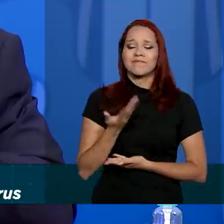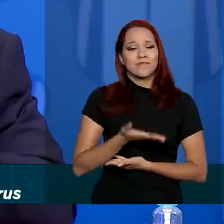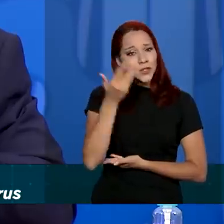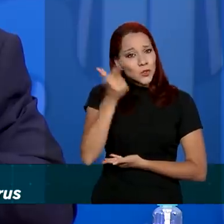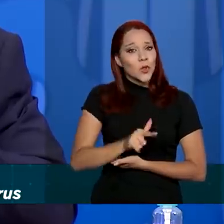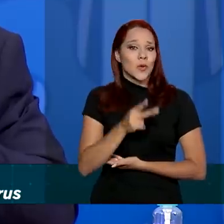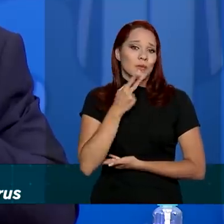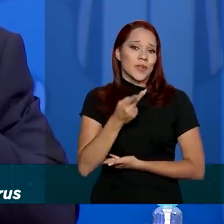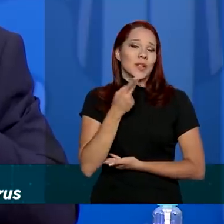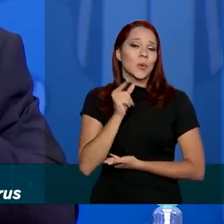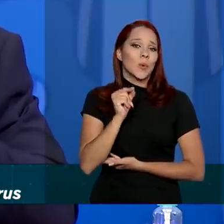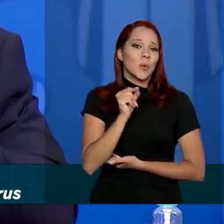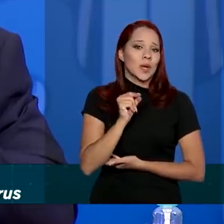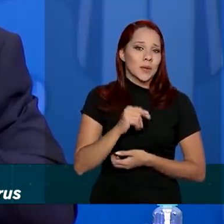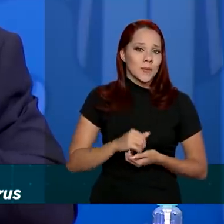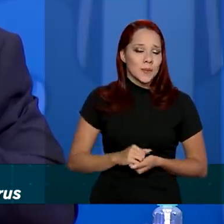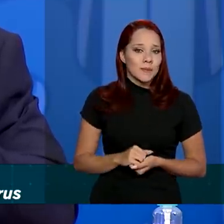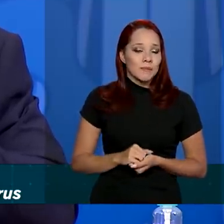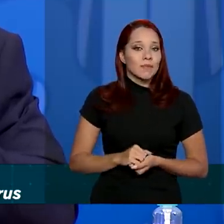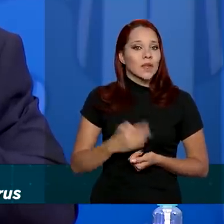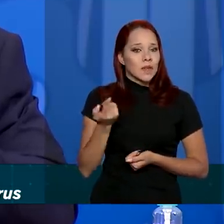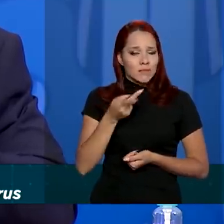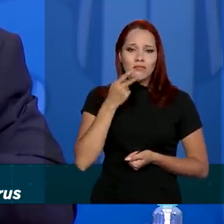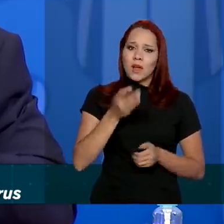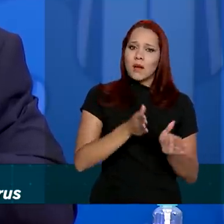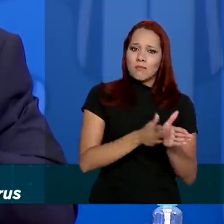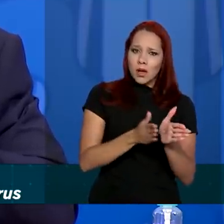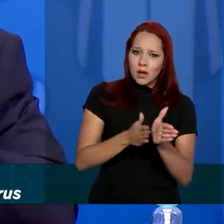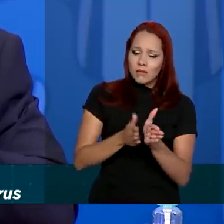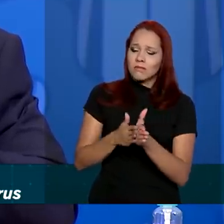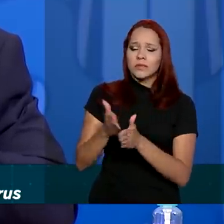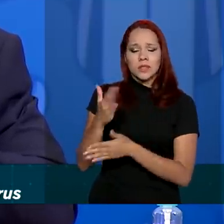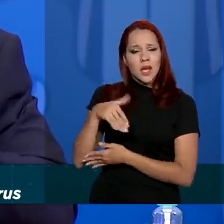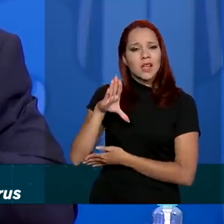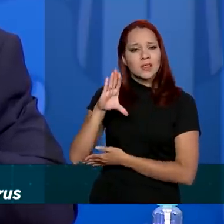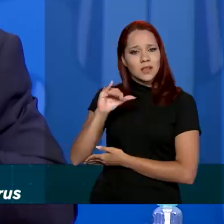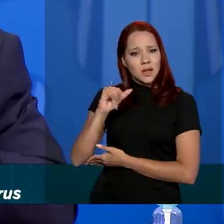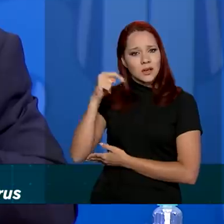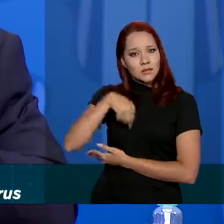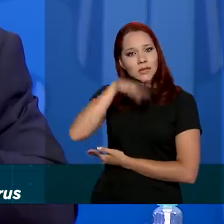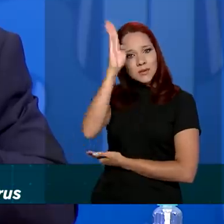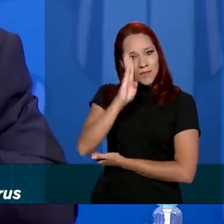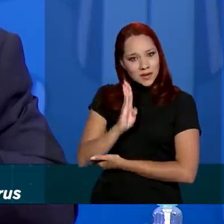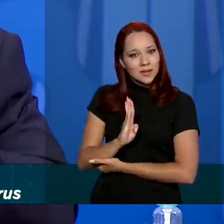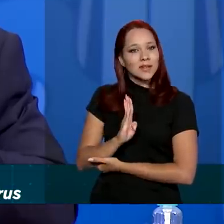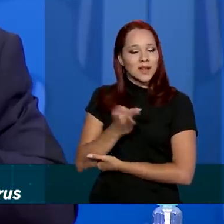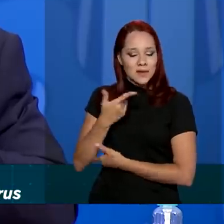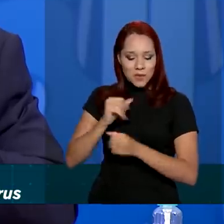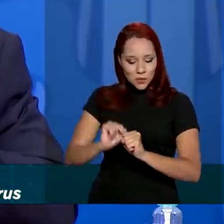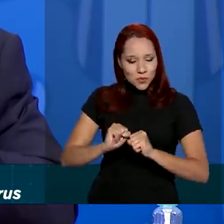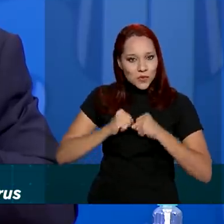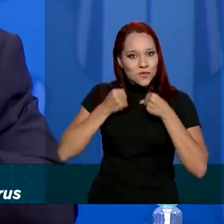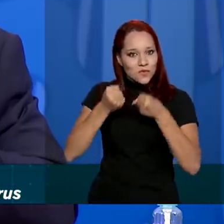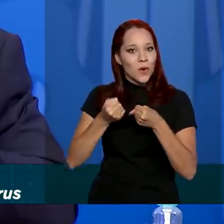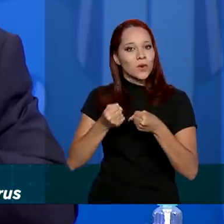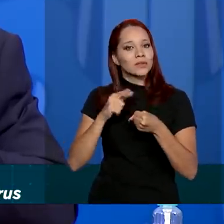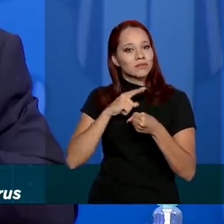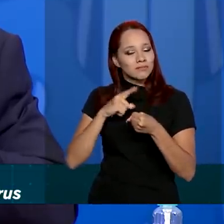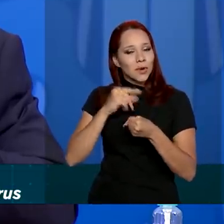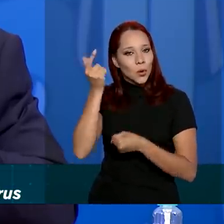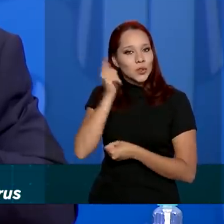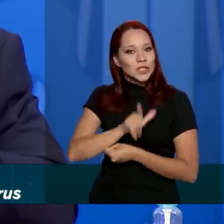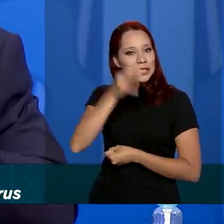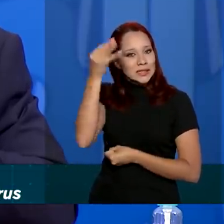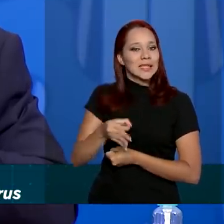novo, ressaltar e parabenizar a ciência brasileira pelo esforço que tem tido para fazer isso